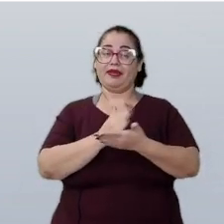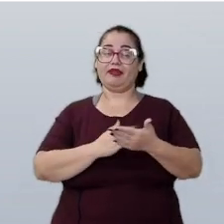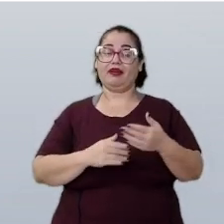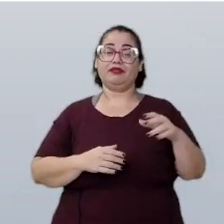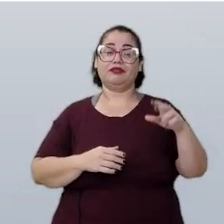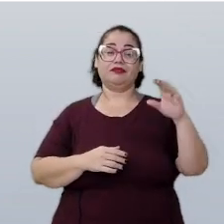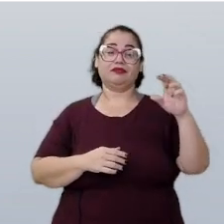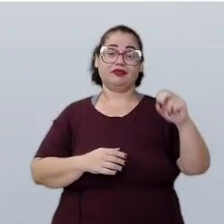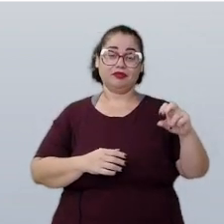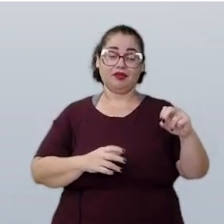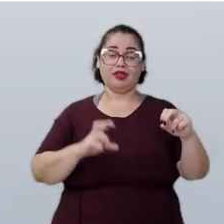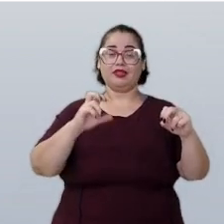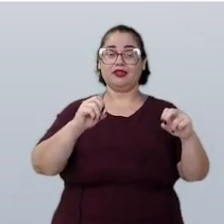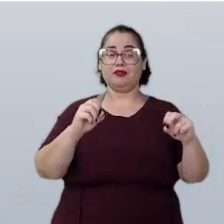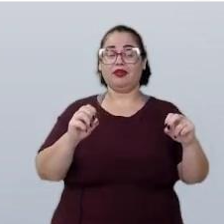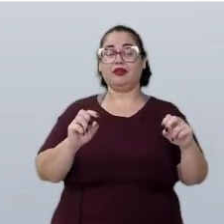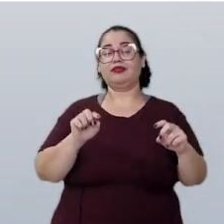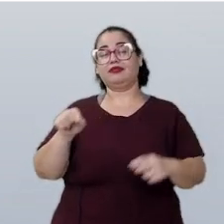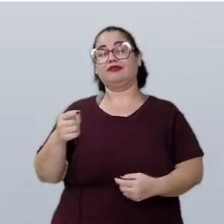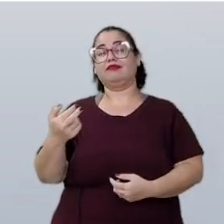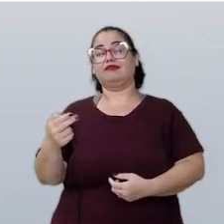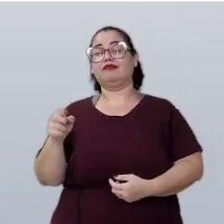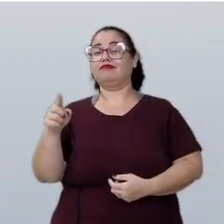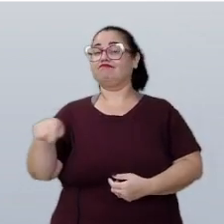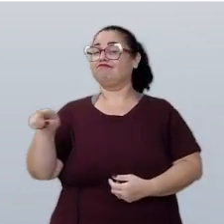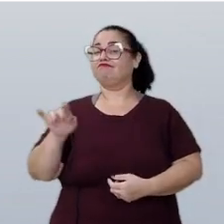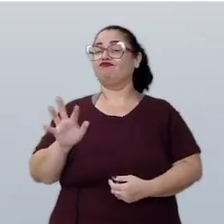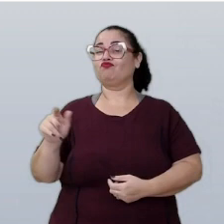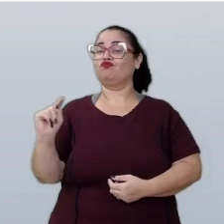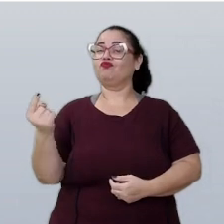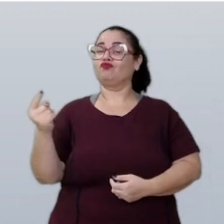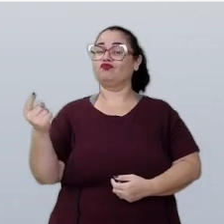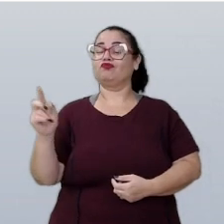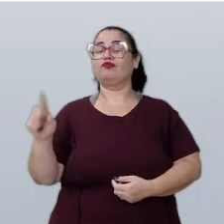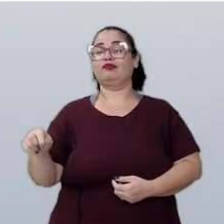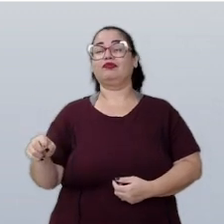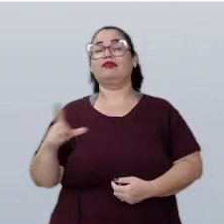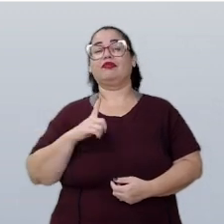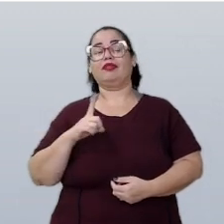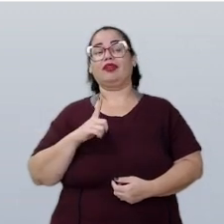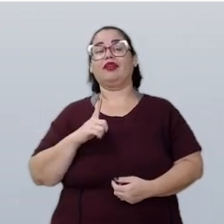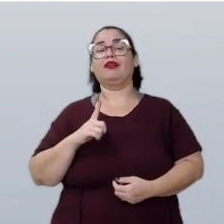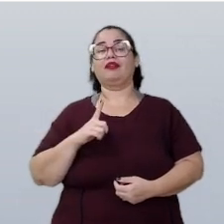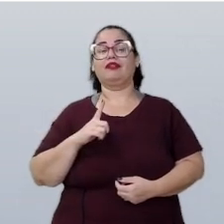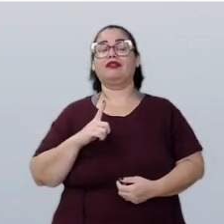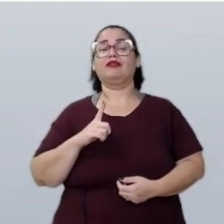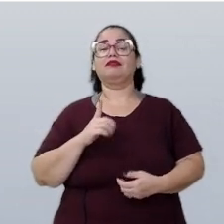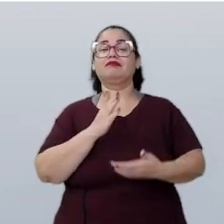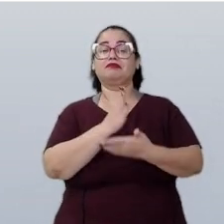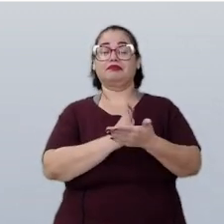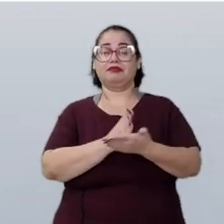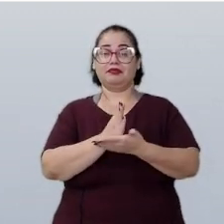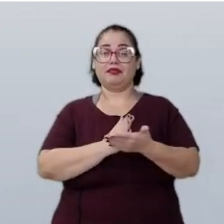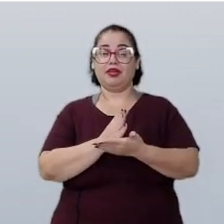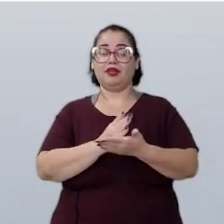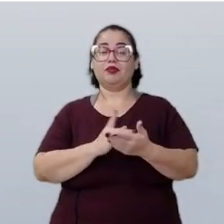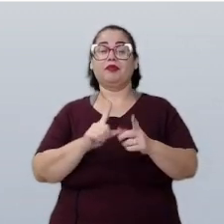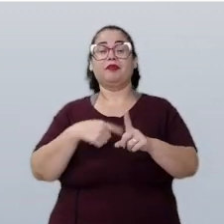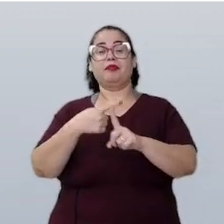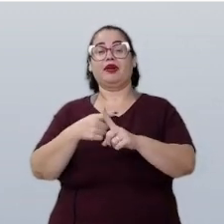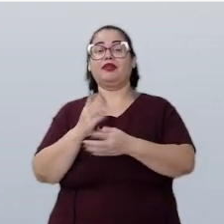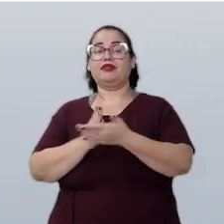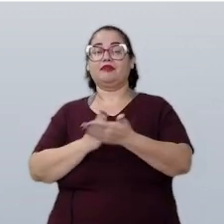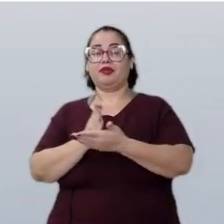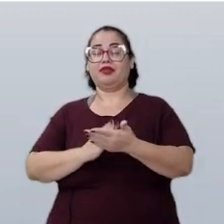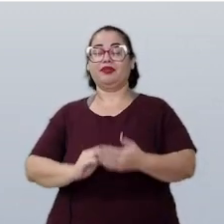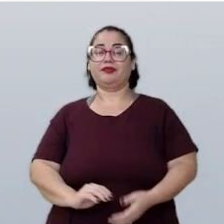mais a outra metade me dá o inteiro. Isso quer dizer que eu tenho meio mais meio.